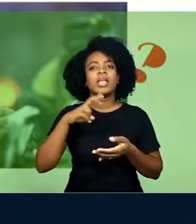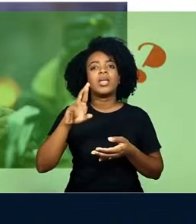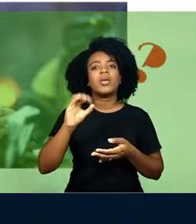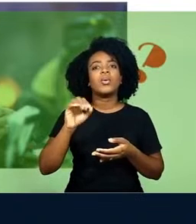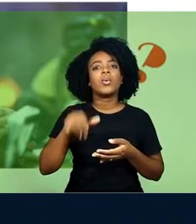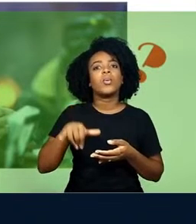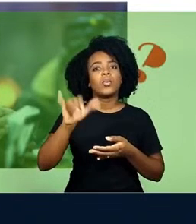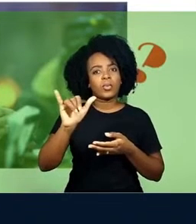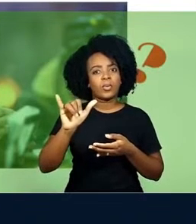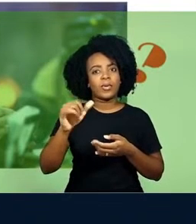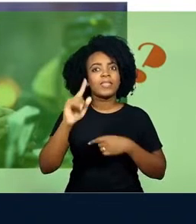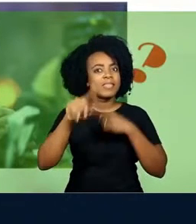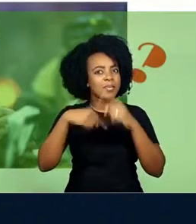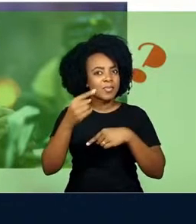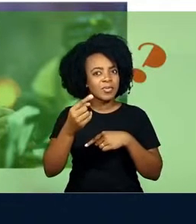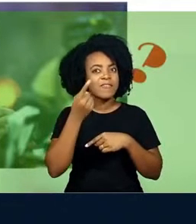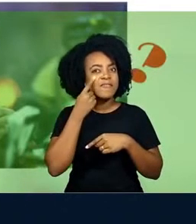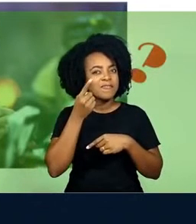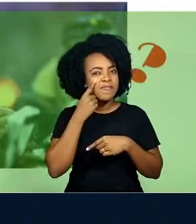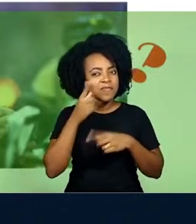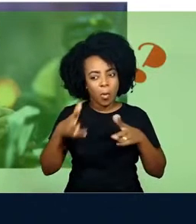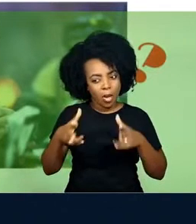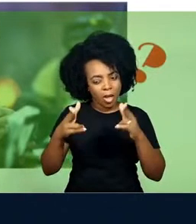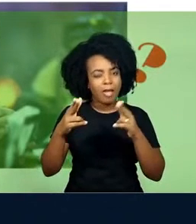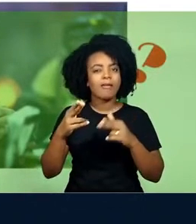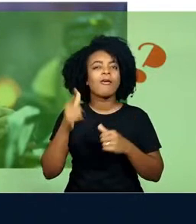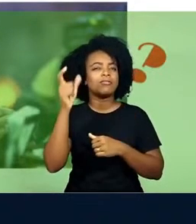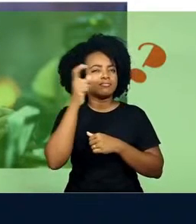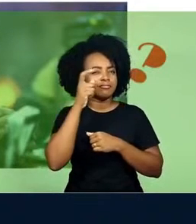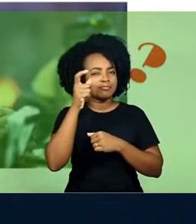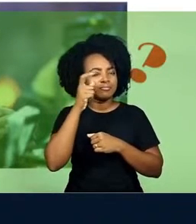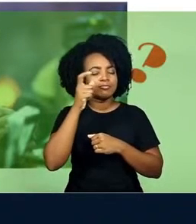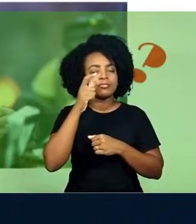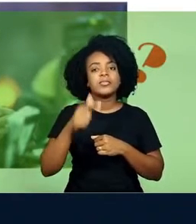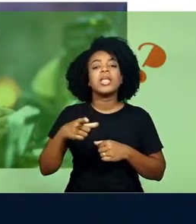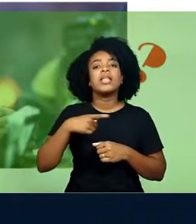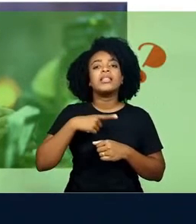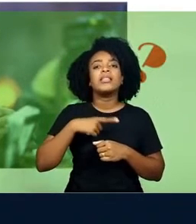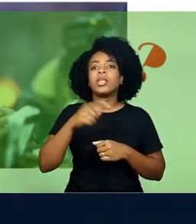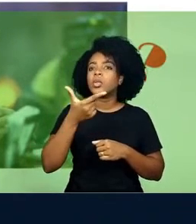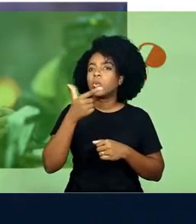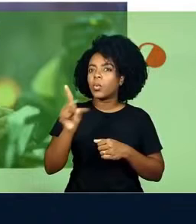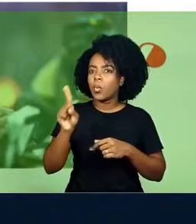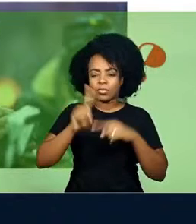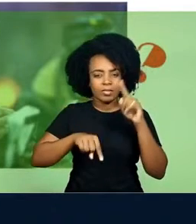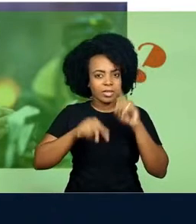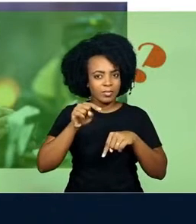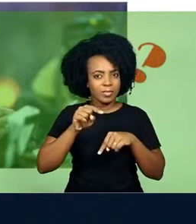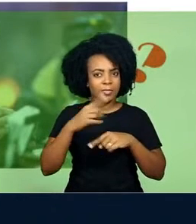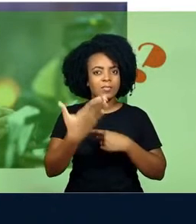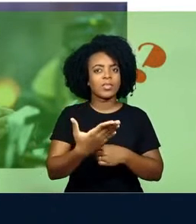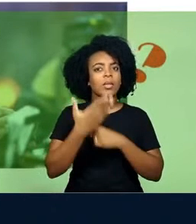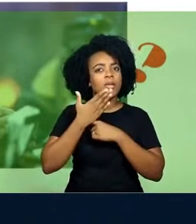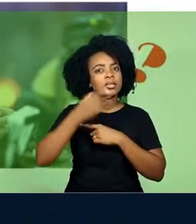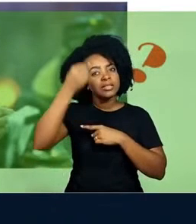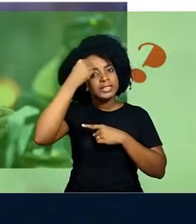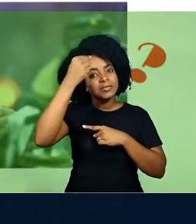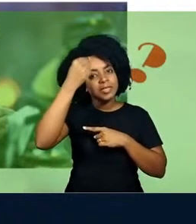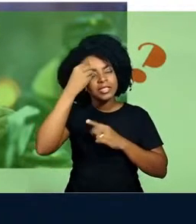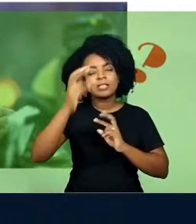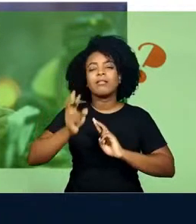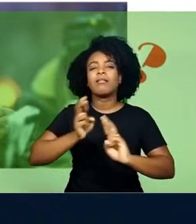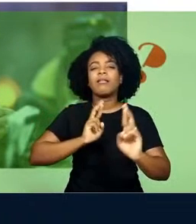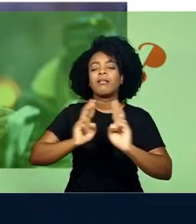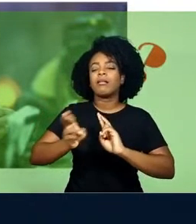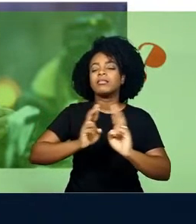muito interessante. Aqui traz um outro elemento para pensarmos a relação